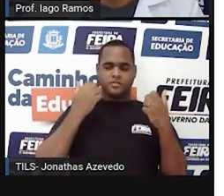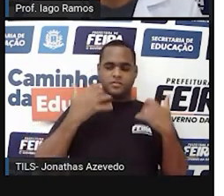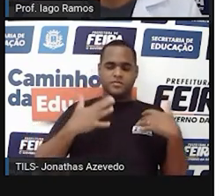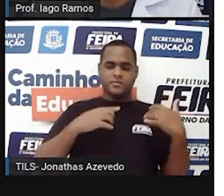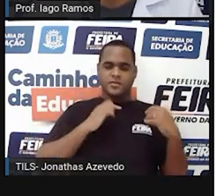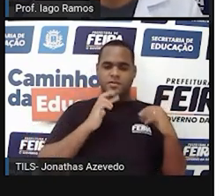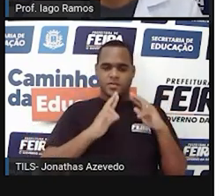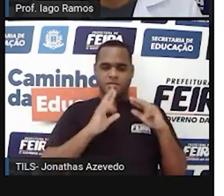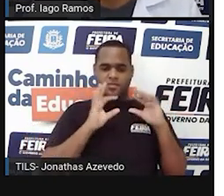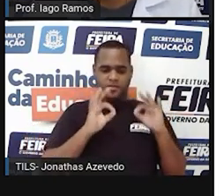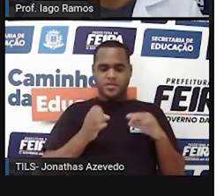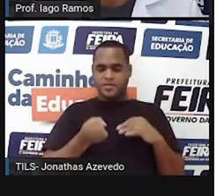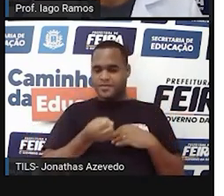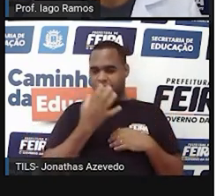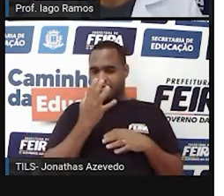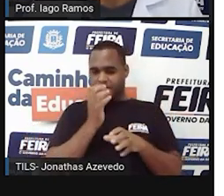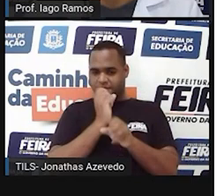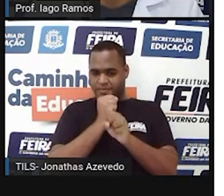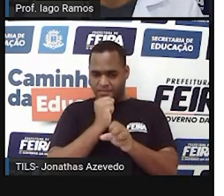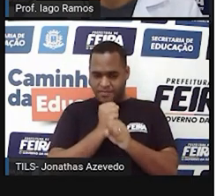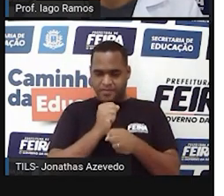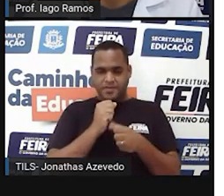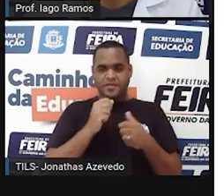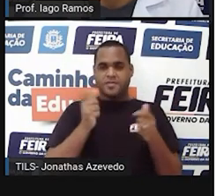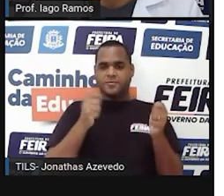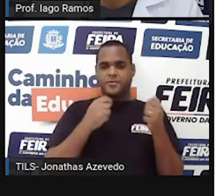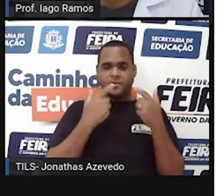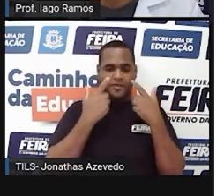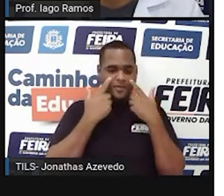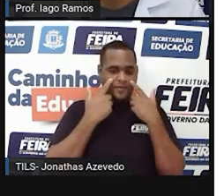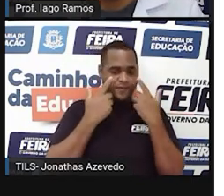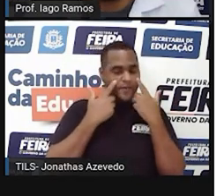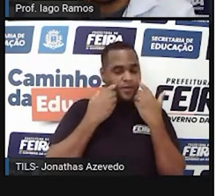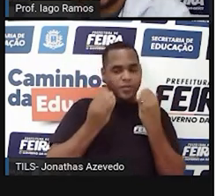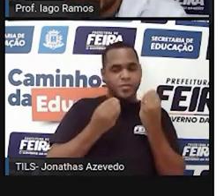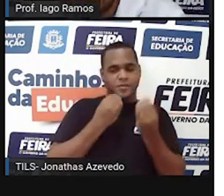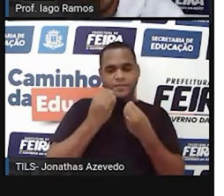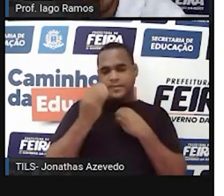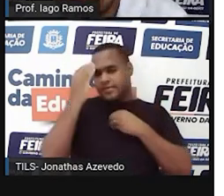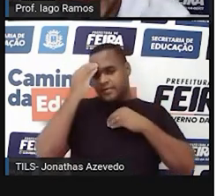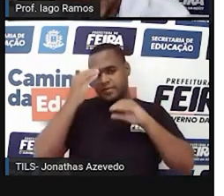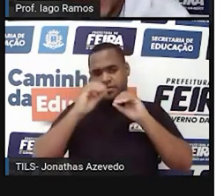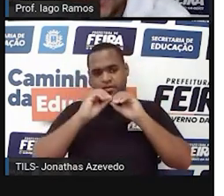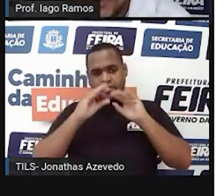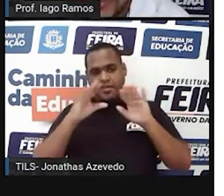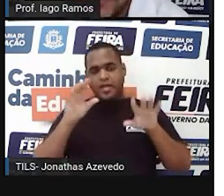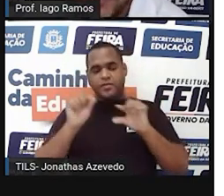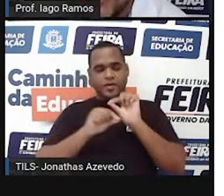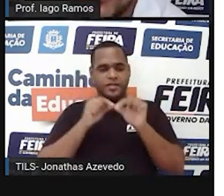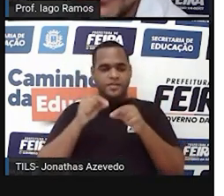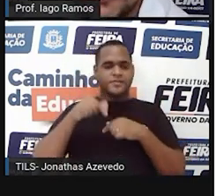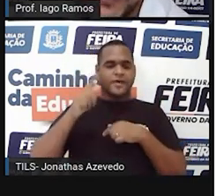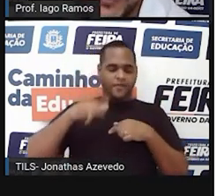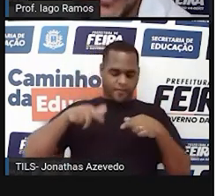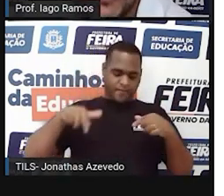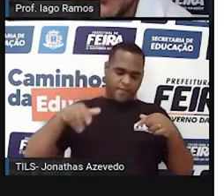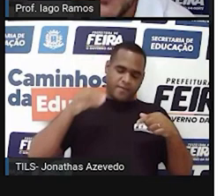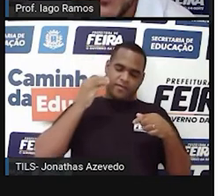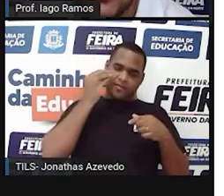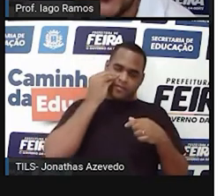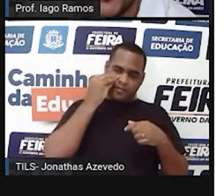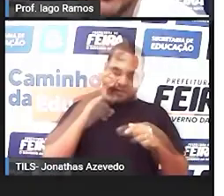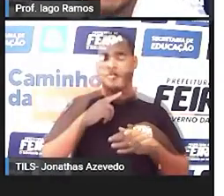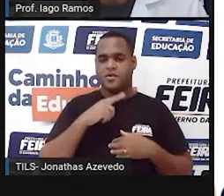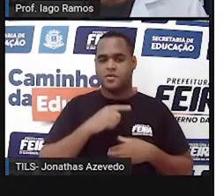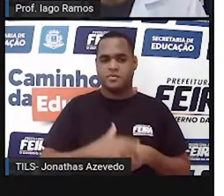responder ali umas continhas e verificar, né, como é que você está entendendo elas e praticar para que você fique cada